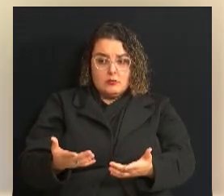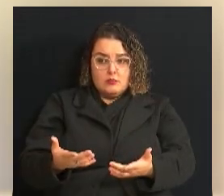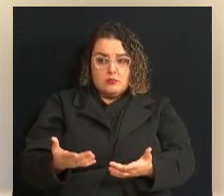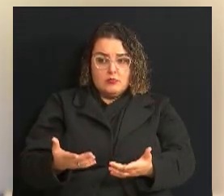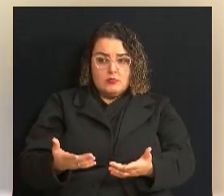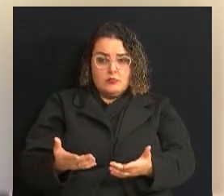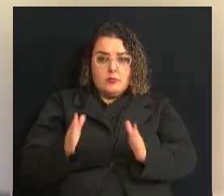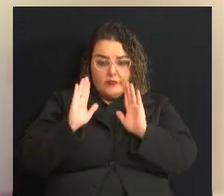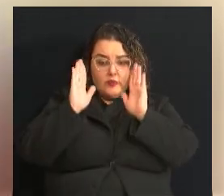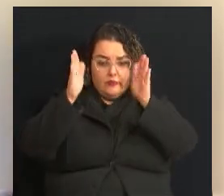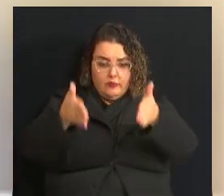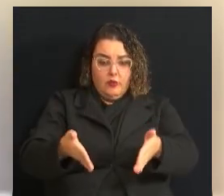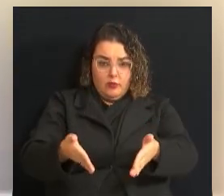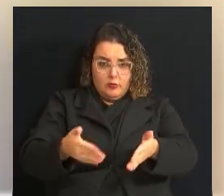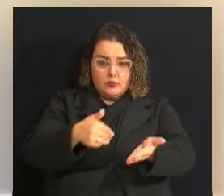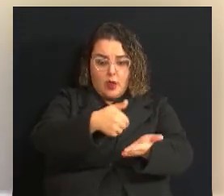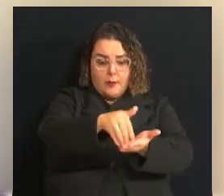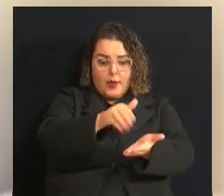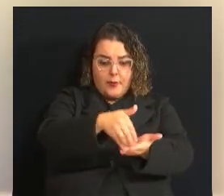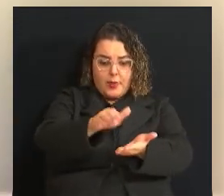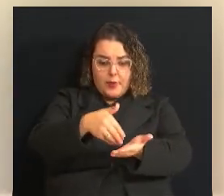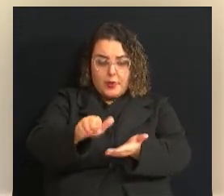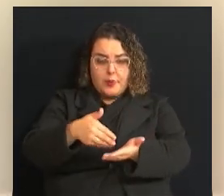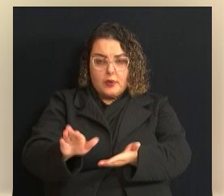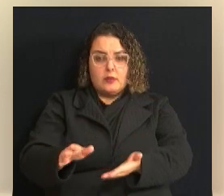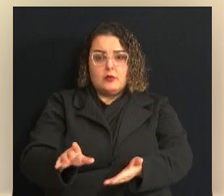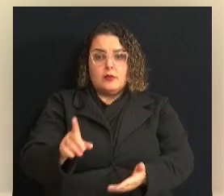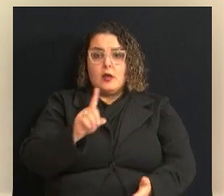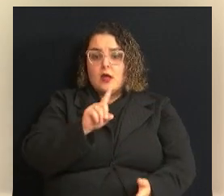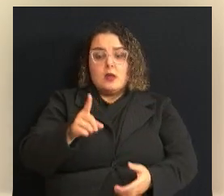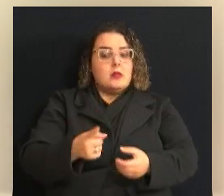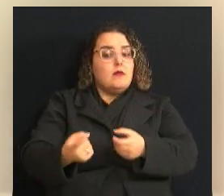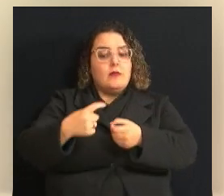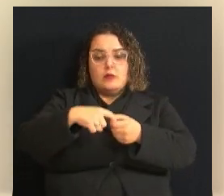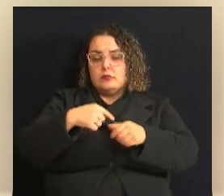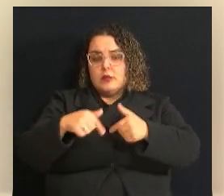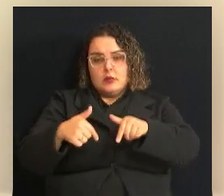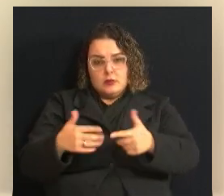demissão, e não reempregaram essas pessoas, isso é discriminação.